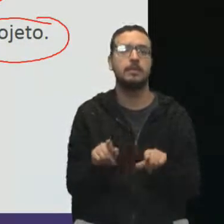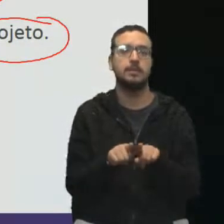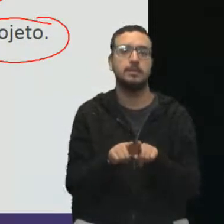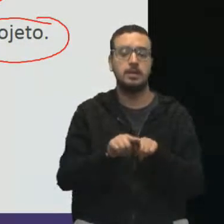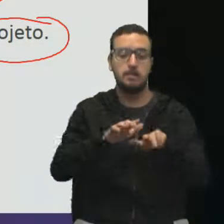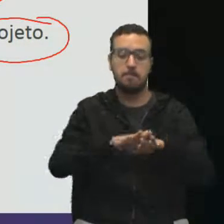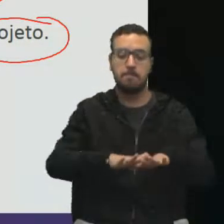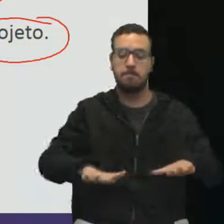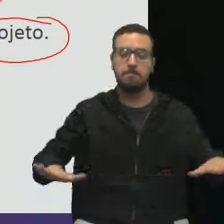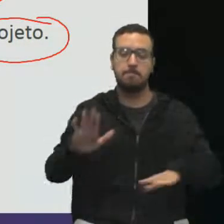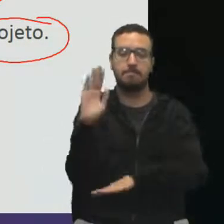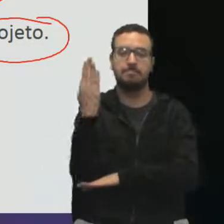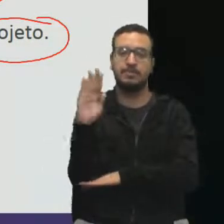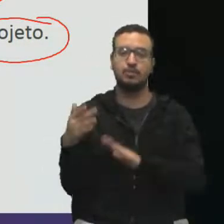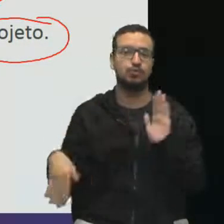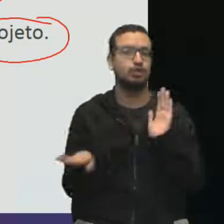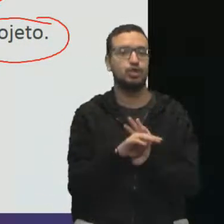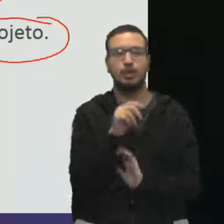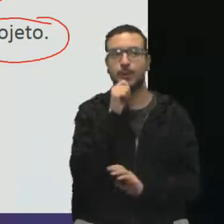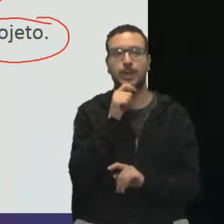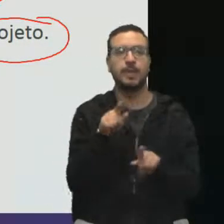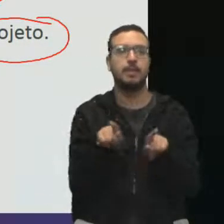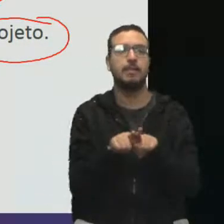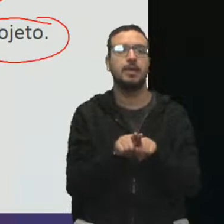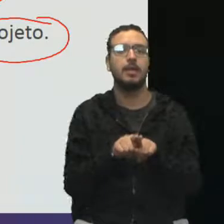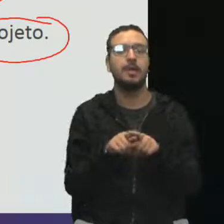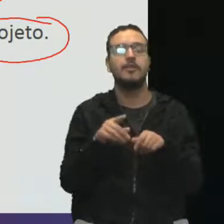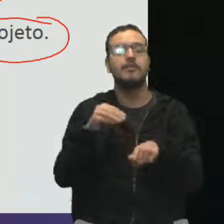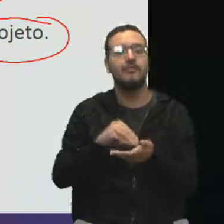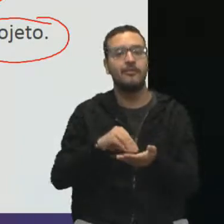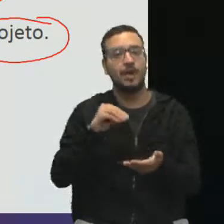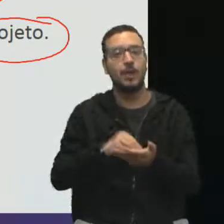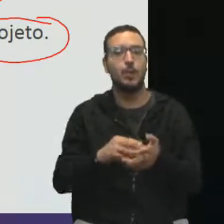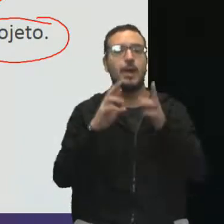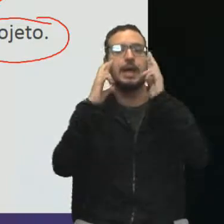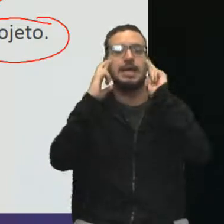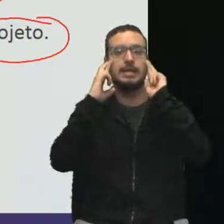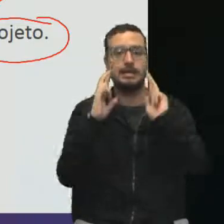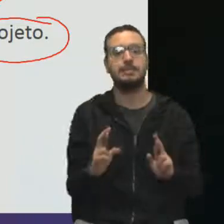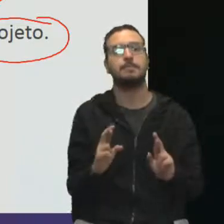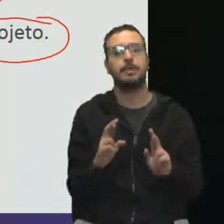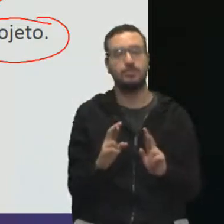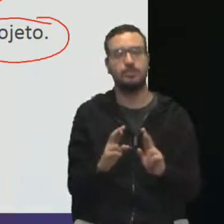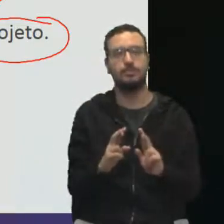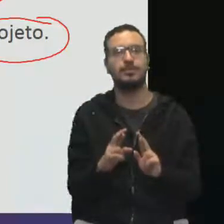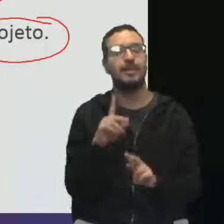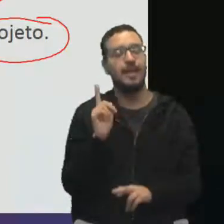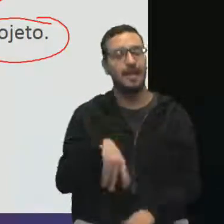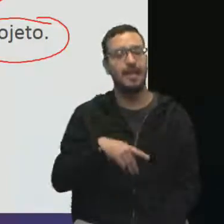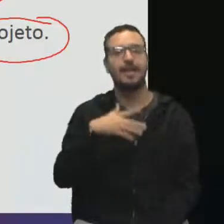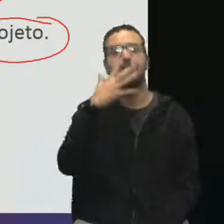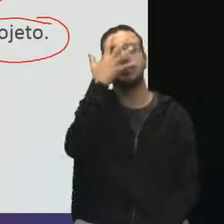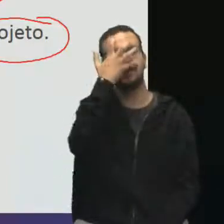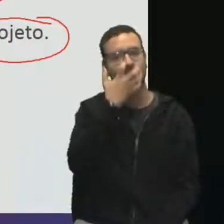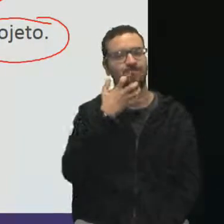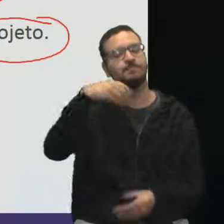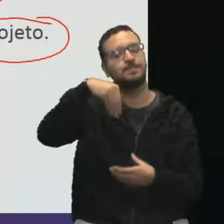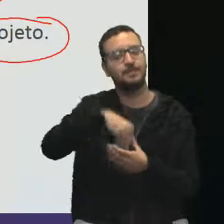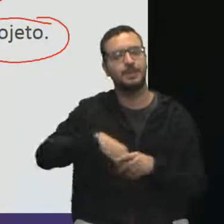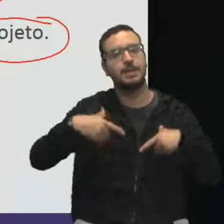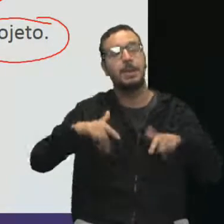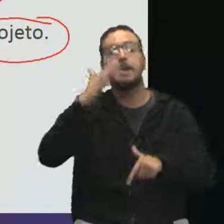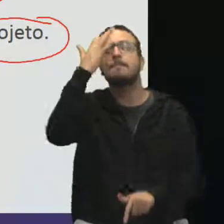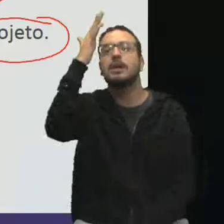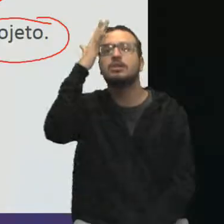E tudo isso está levando à falta de respeito, que é muito grave em um ambiente de trabalho. Imagina o nosso ambiente de